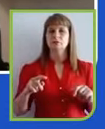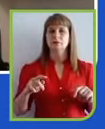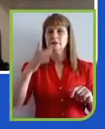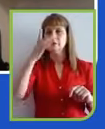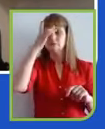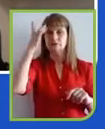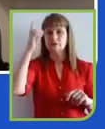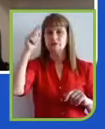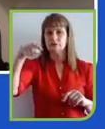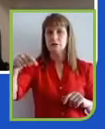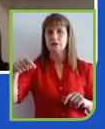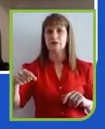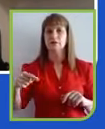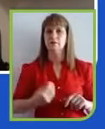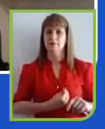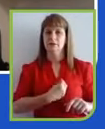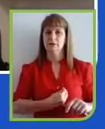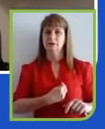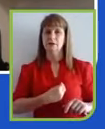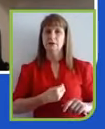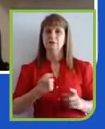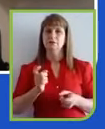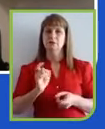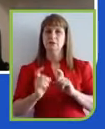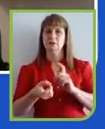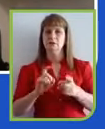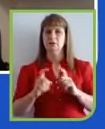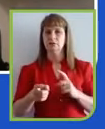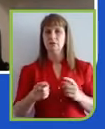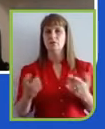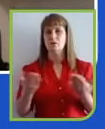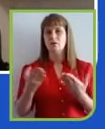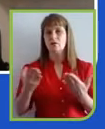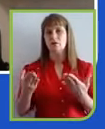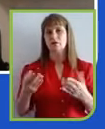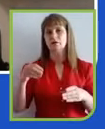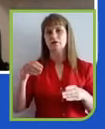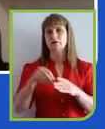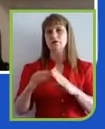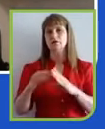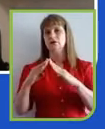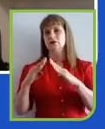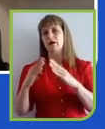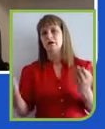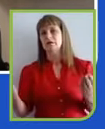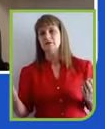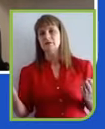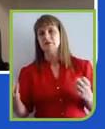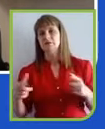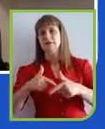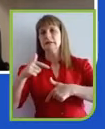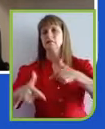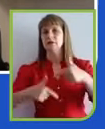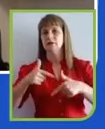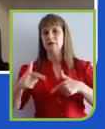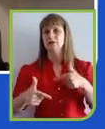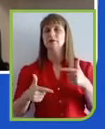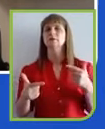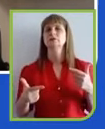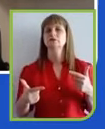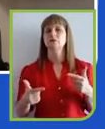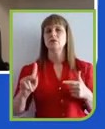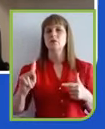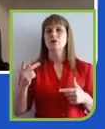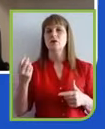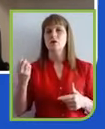que é o que dá para observar, talvez escritório, não sei, mas o fato é, estamos aqui numa